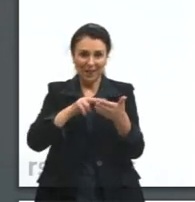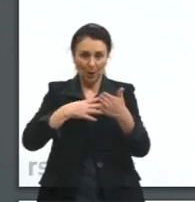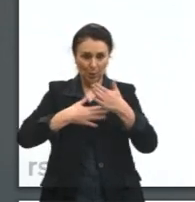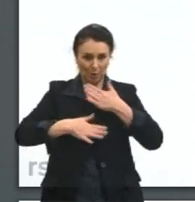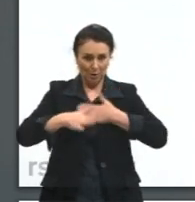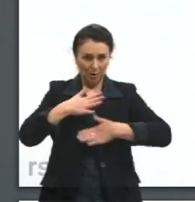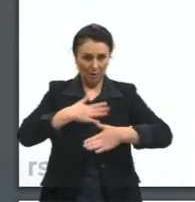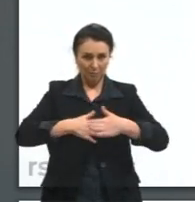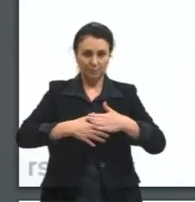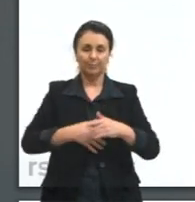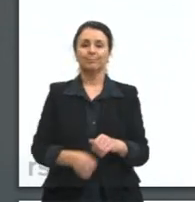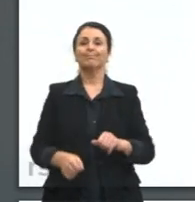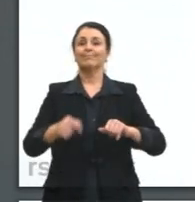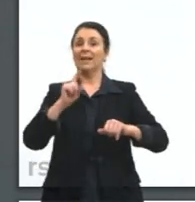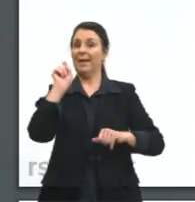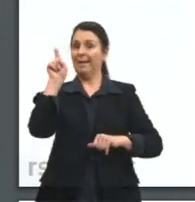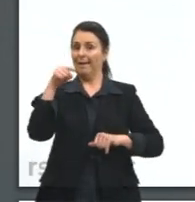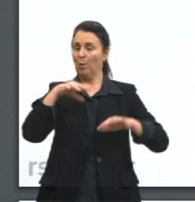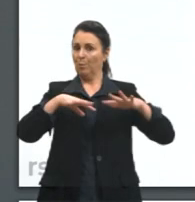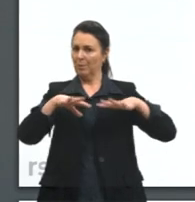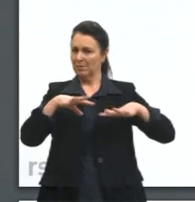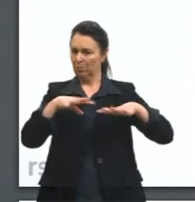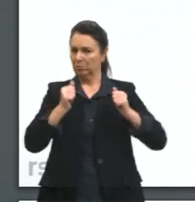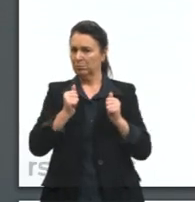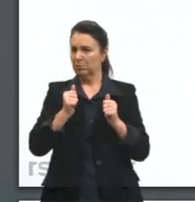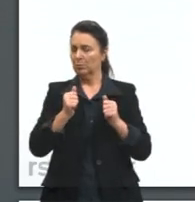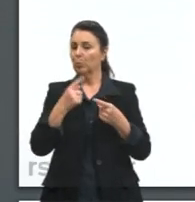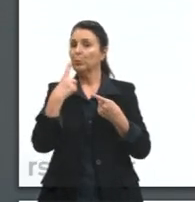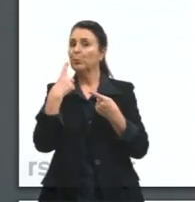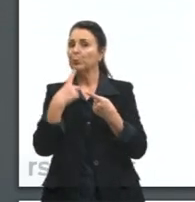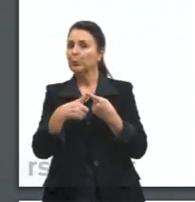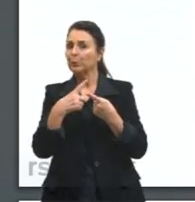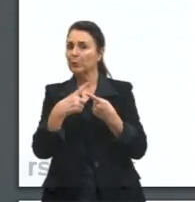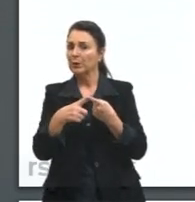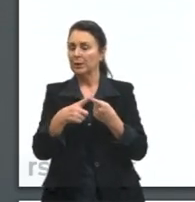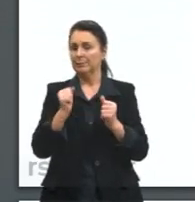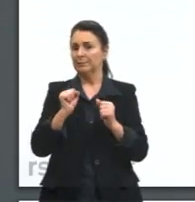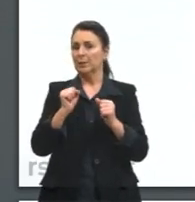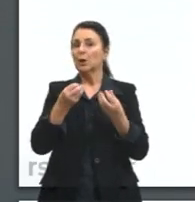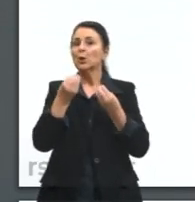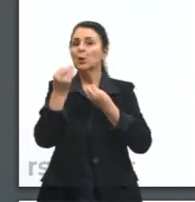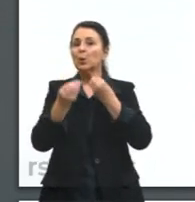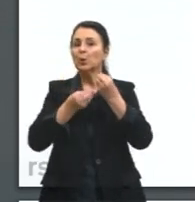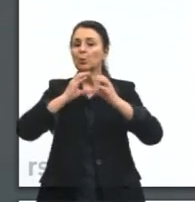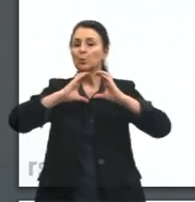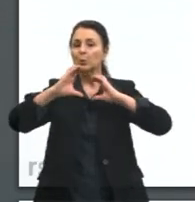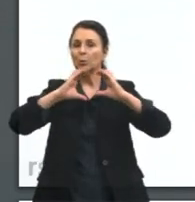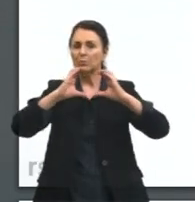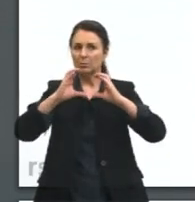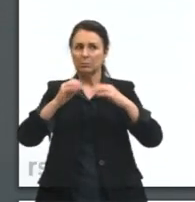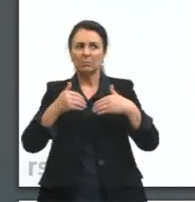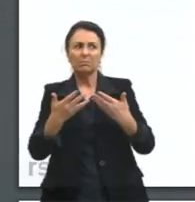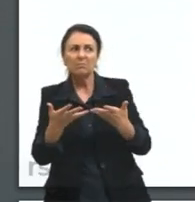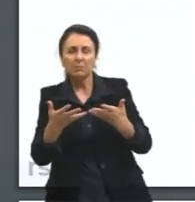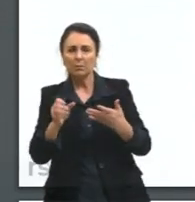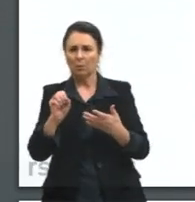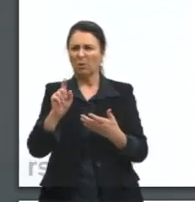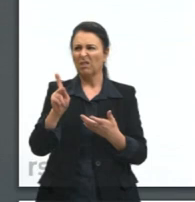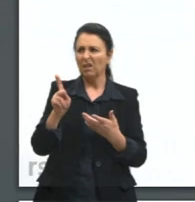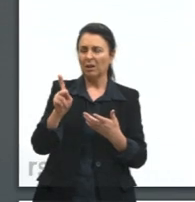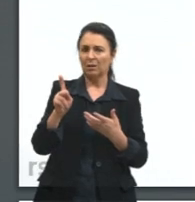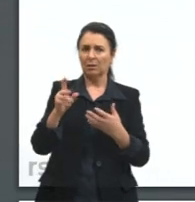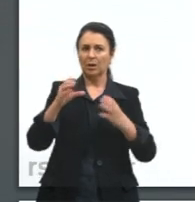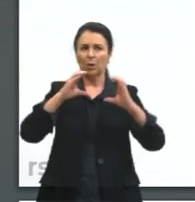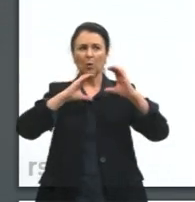É uma ação ou efeito de comunicar. Até aí não nos diz muita coisa. Comunicação